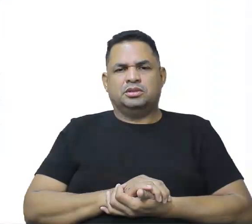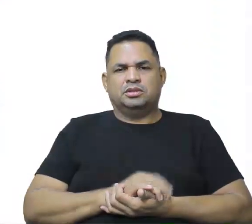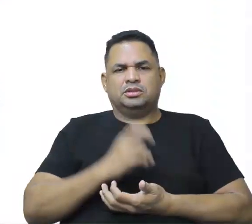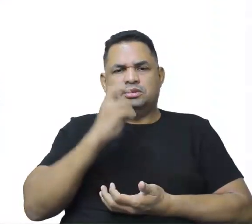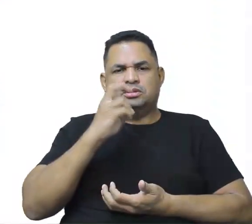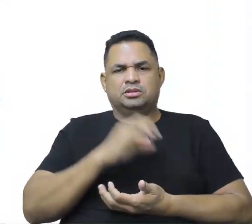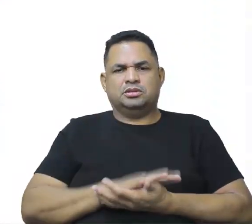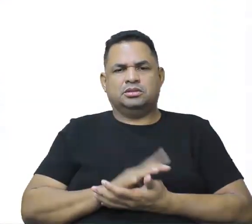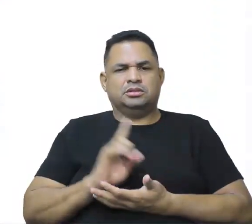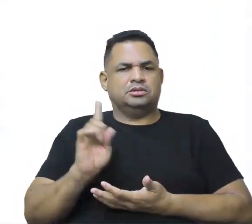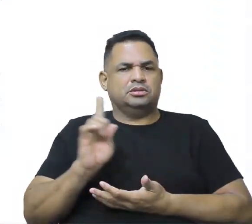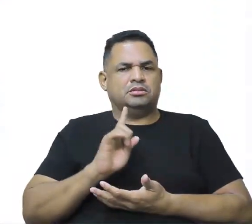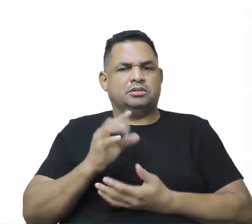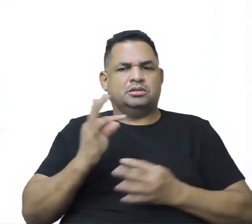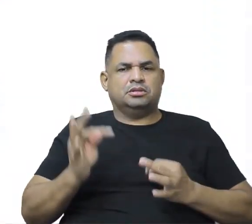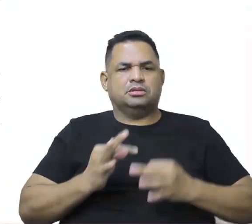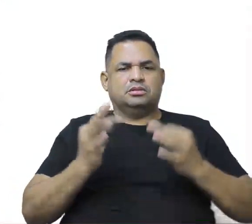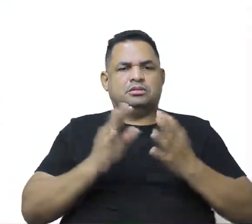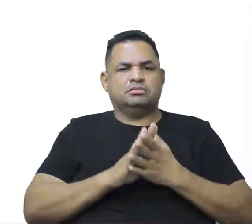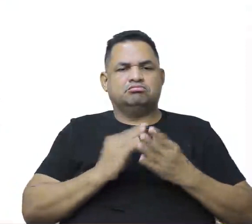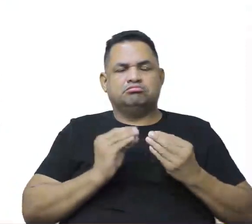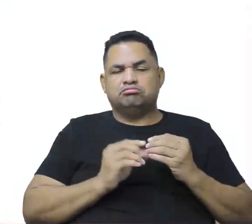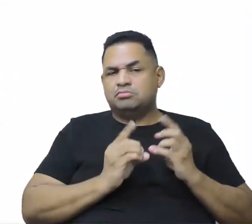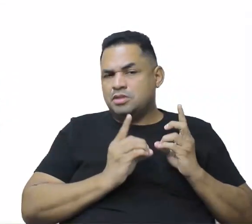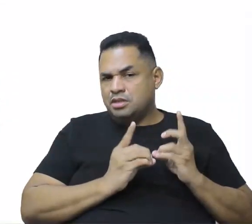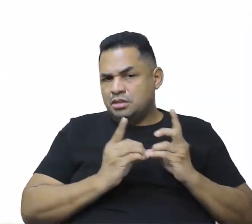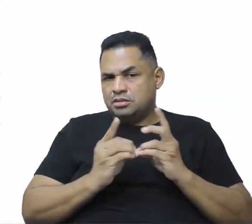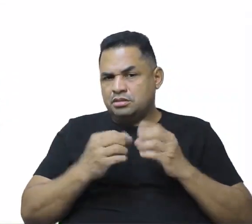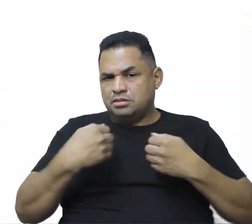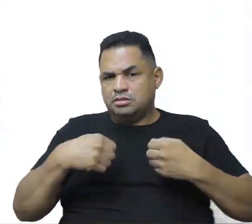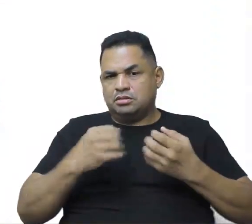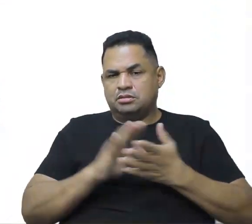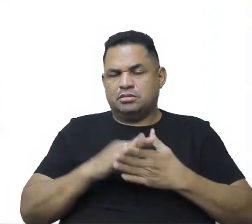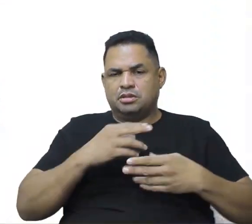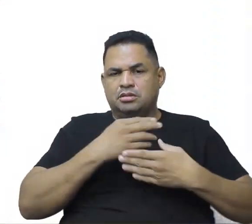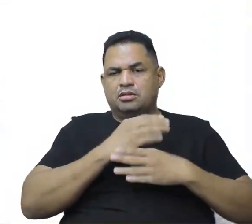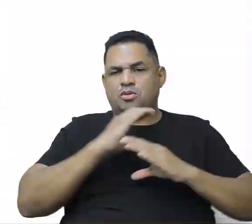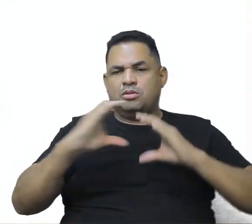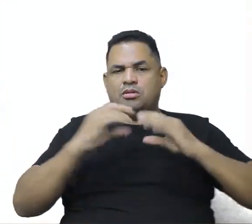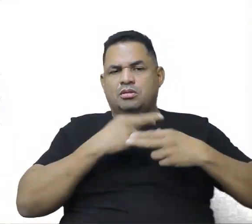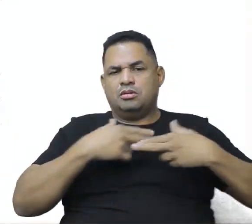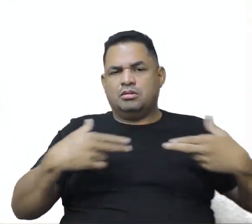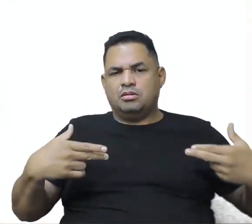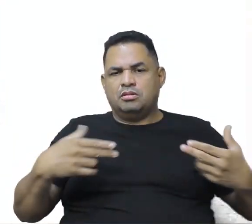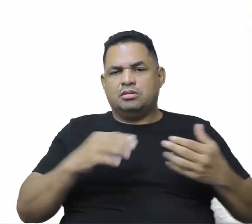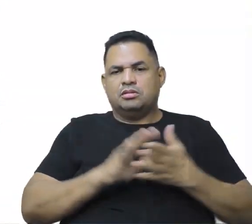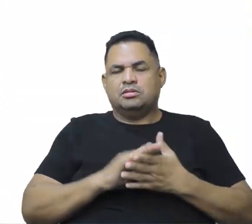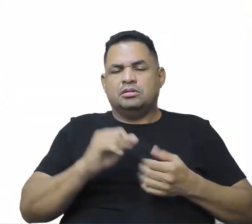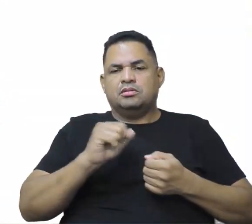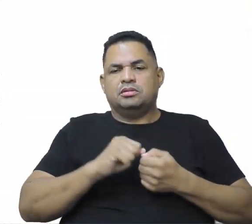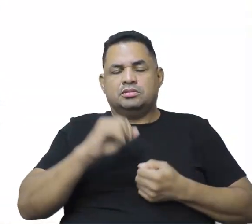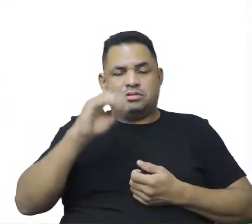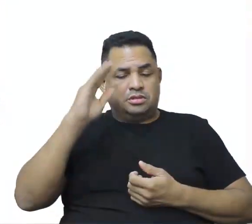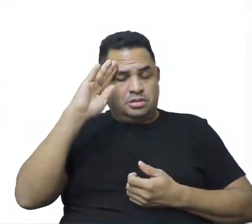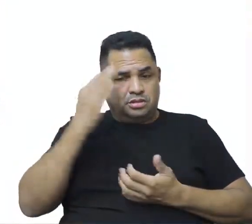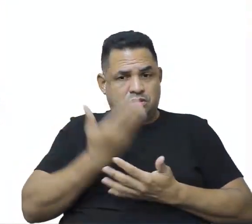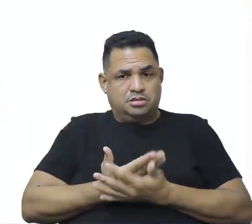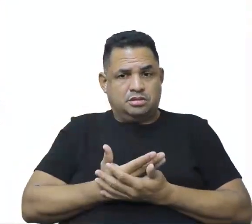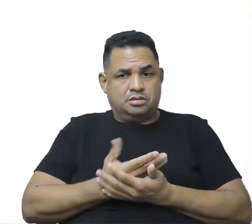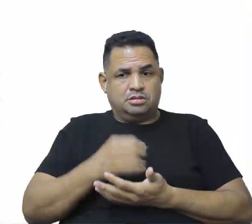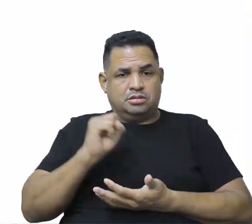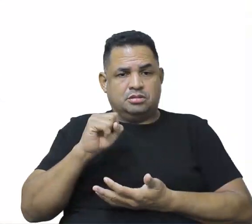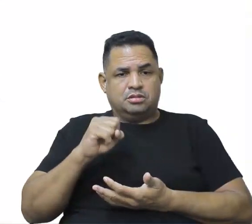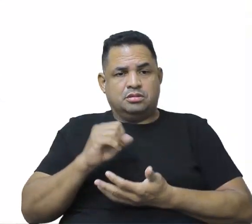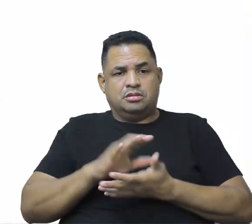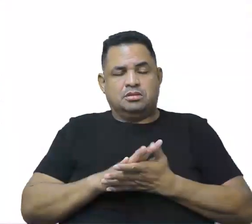Cinco, não é a tecnologia que atende as necessidades, como os meios de comunicação de massa geralmente nos fazem crer, e